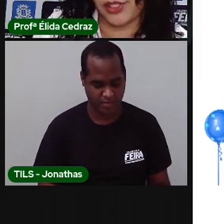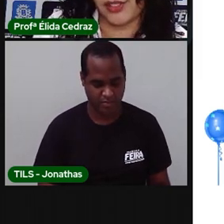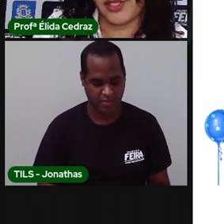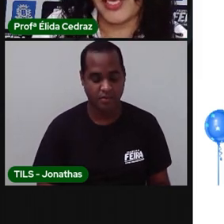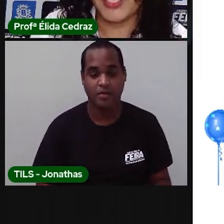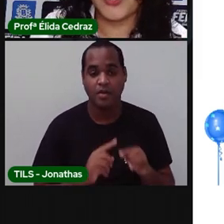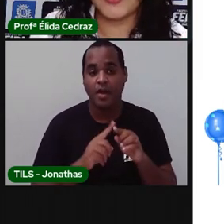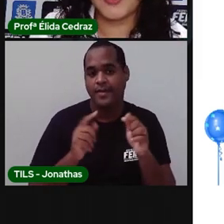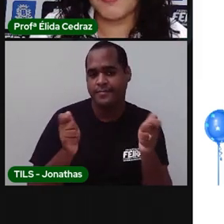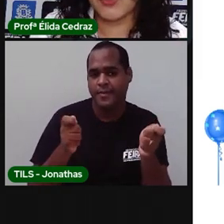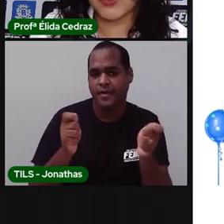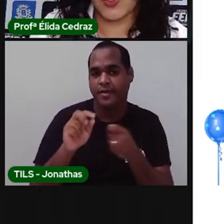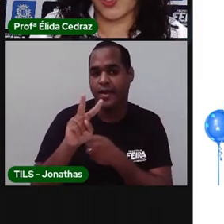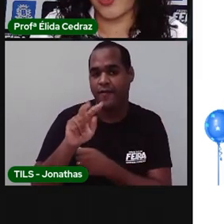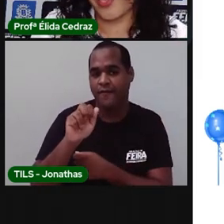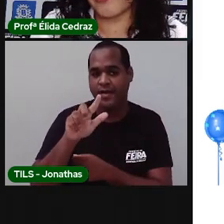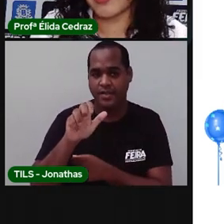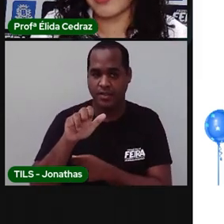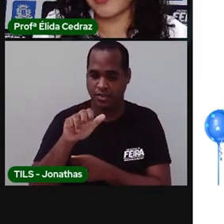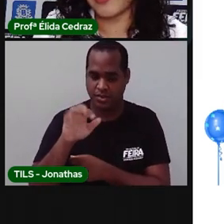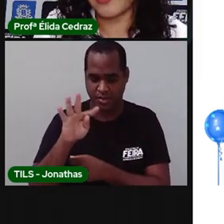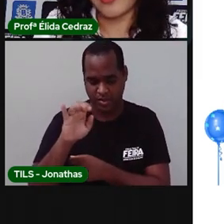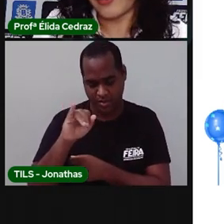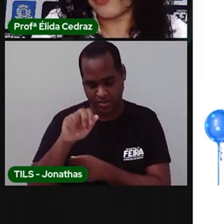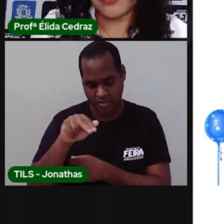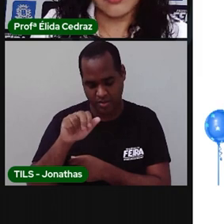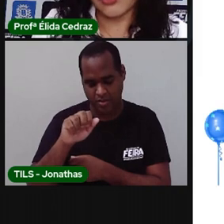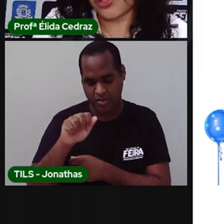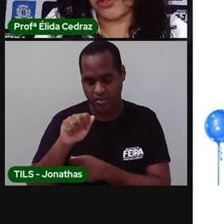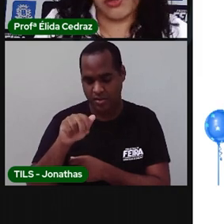Valentina. E os amigos colocaram assim,